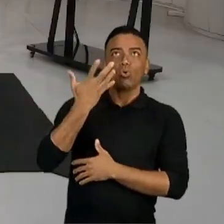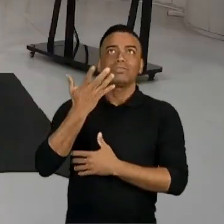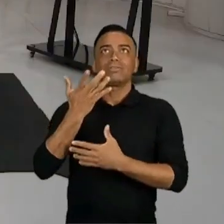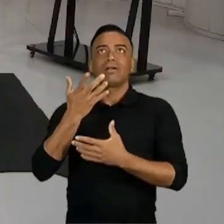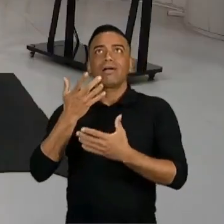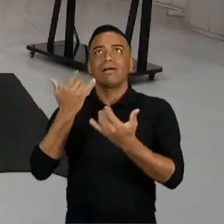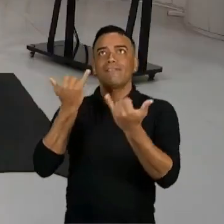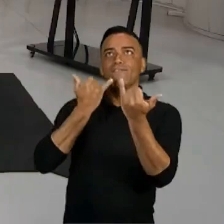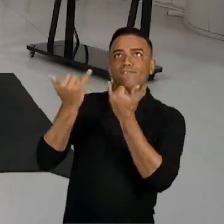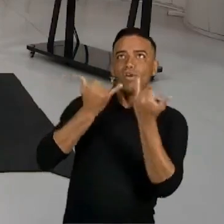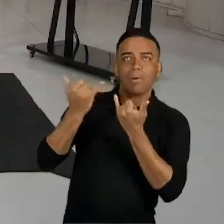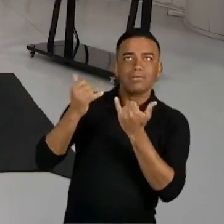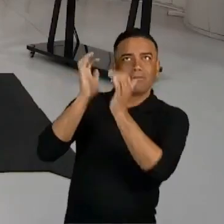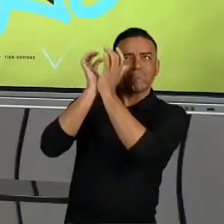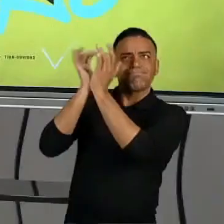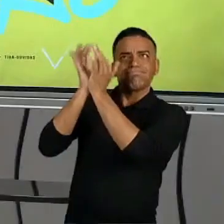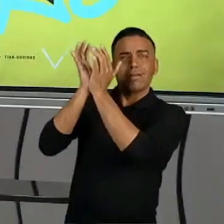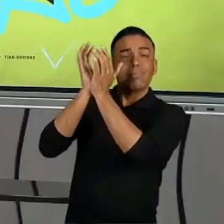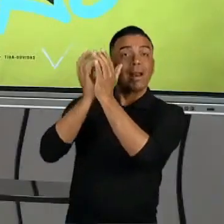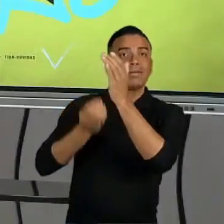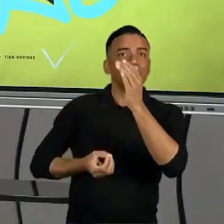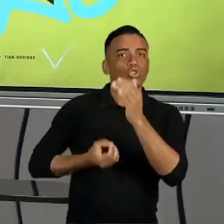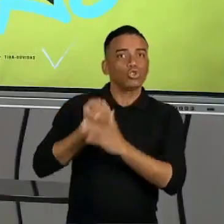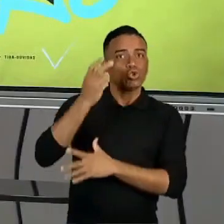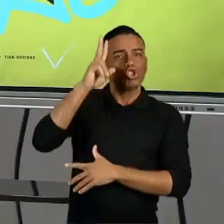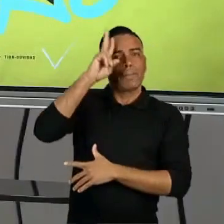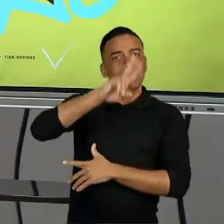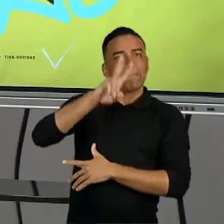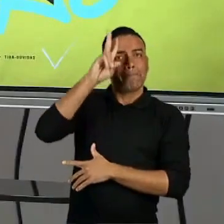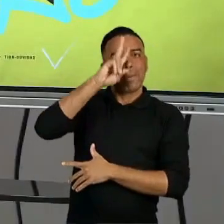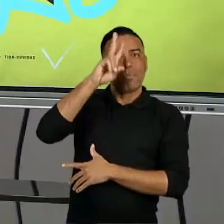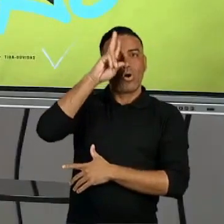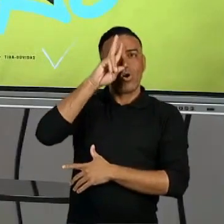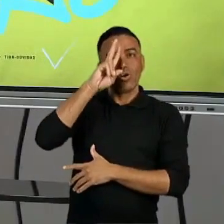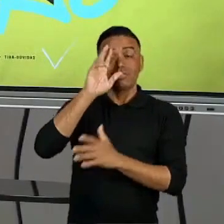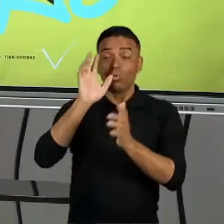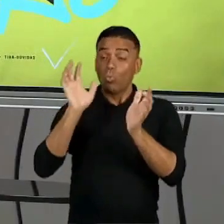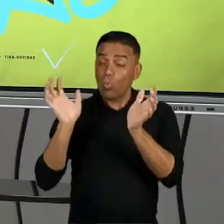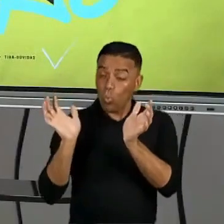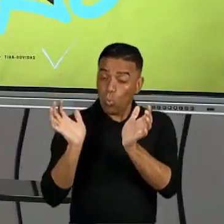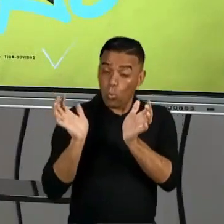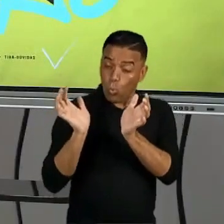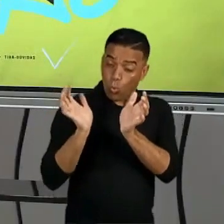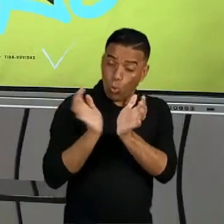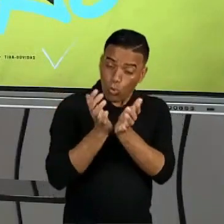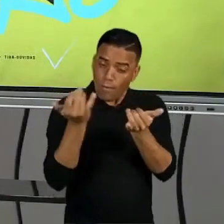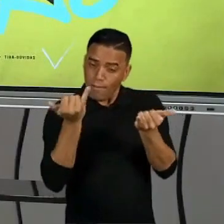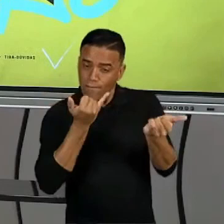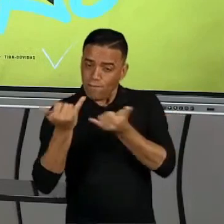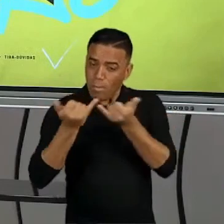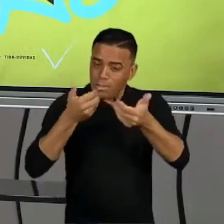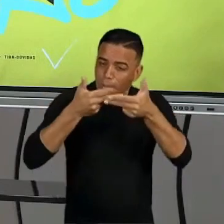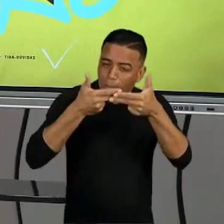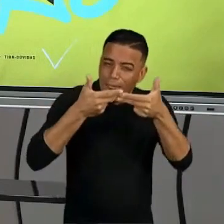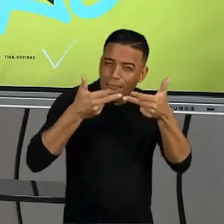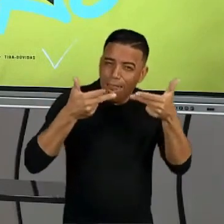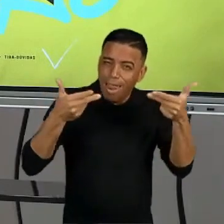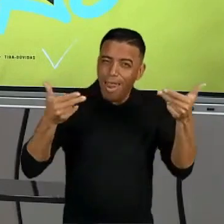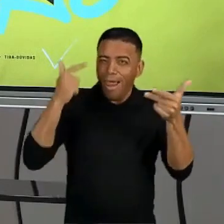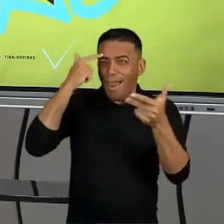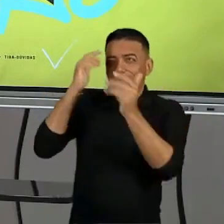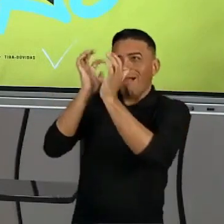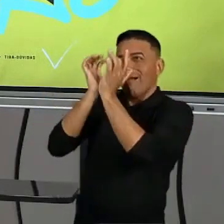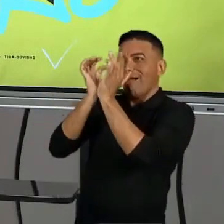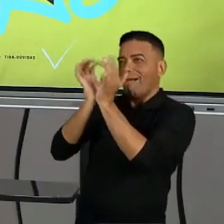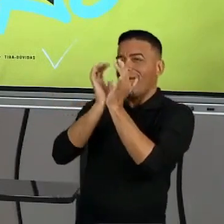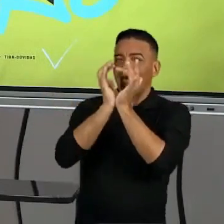para você formar uma memória. Então, esse conjunto de informações, esse conjunto de redes neurais que nós falamos no